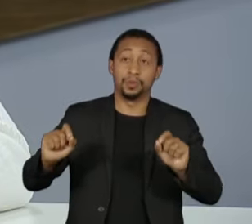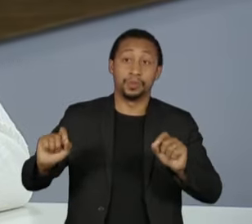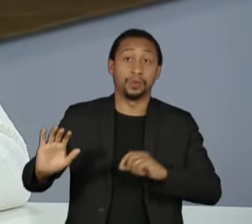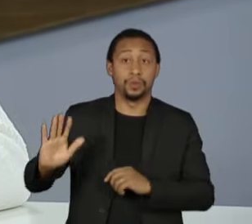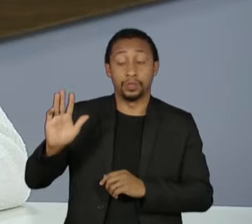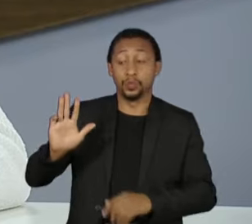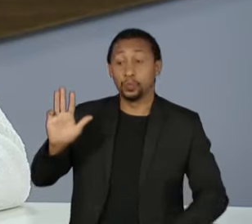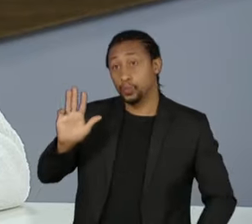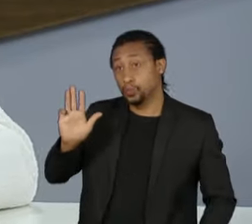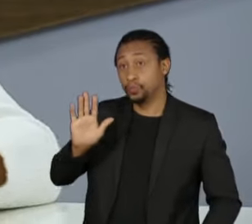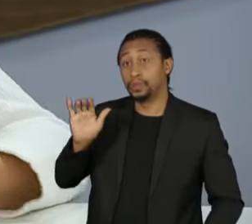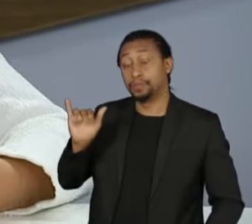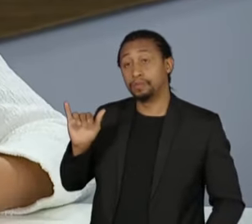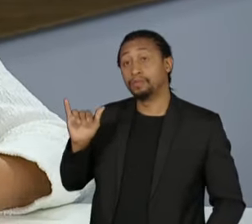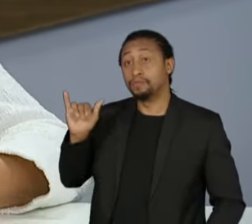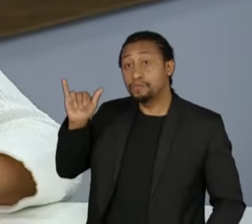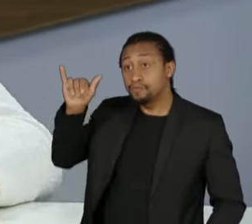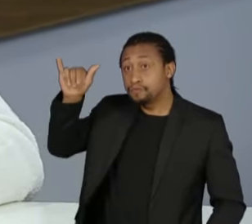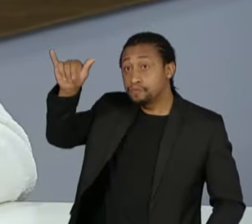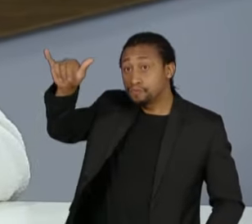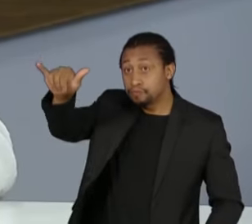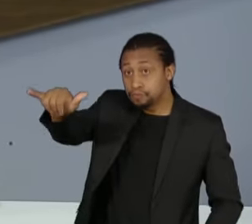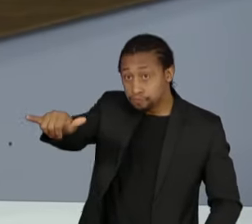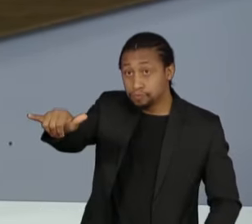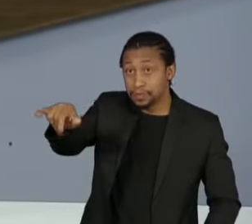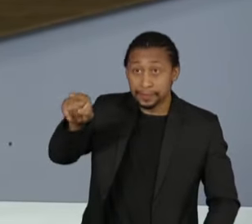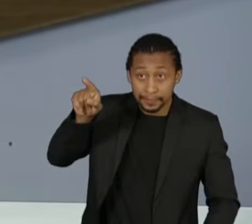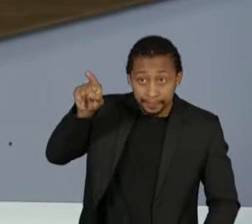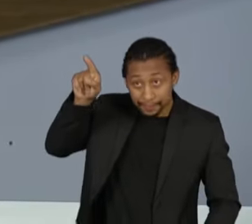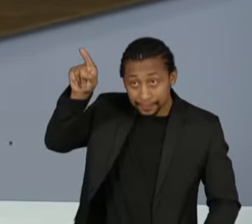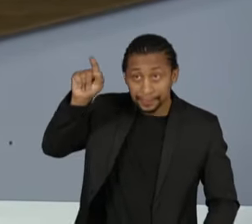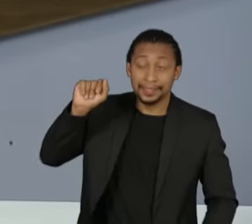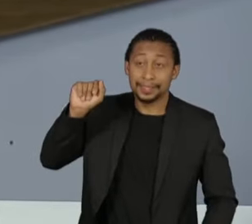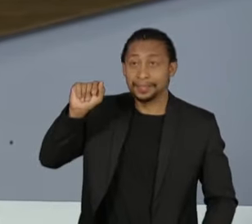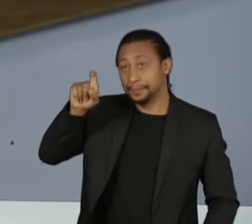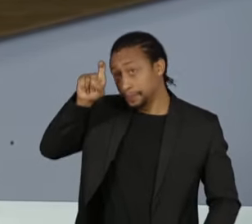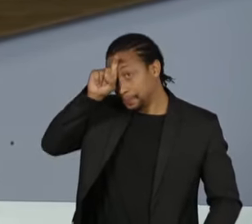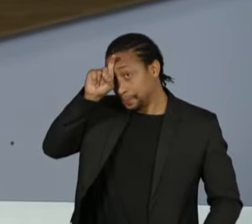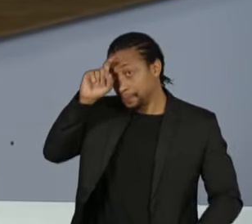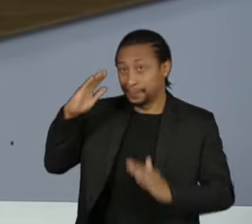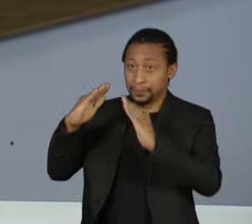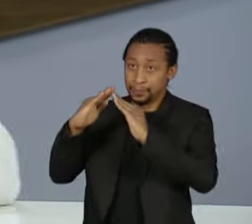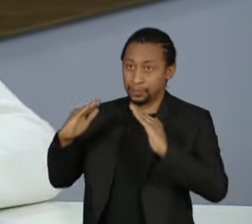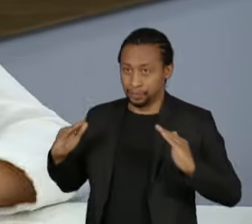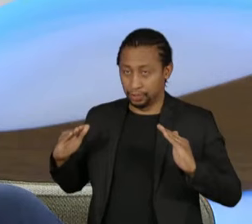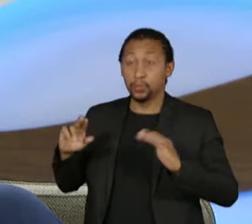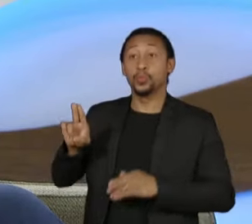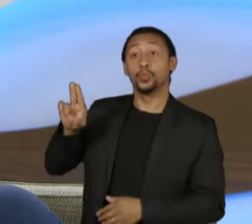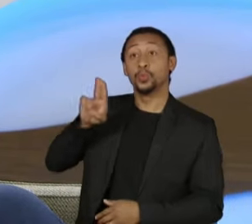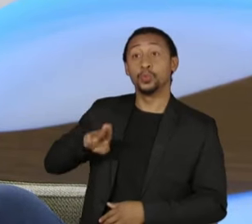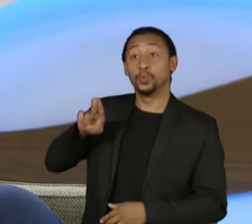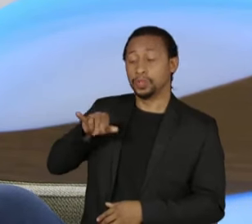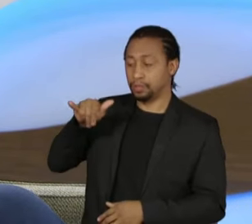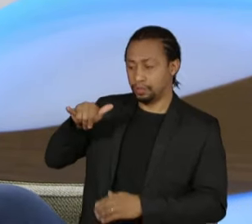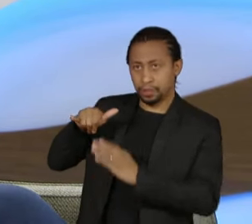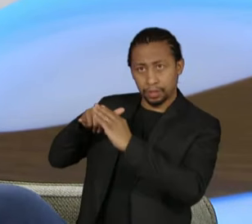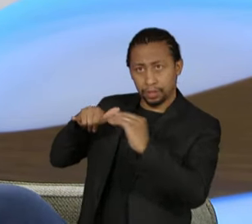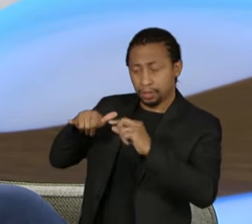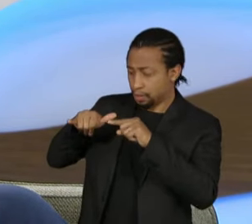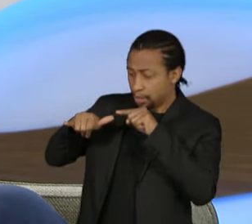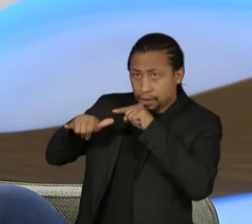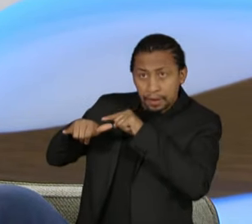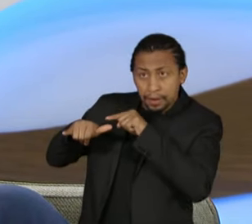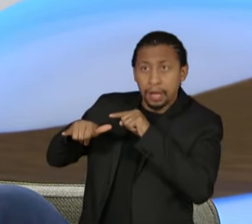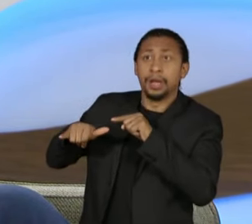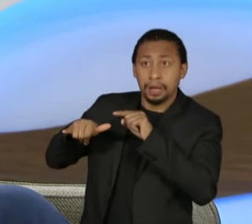Egito, à reunião da COP27, a bordo do jato de um empresário. O vice-presidente eleito, Geraldo